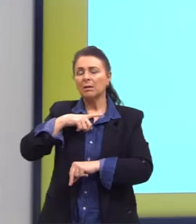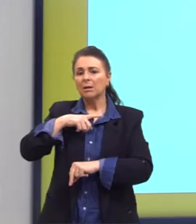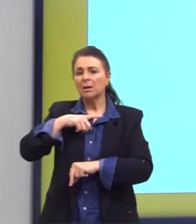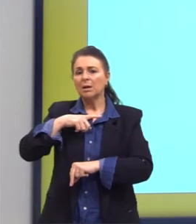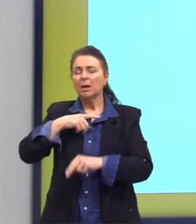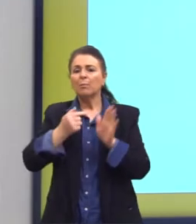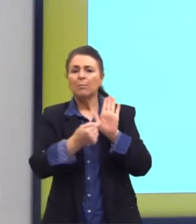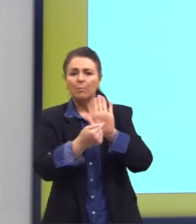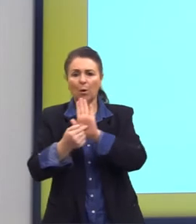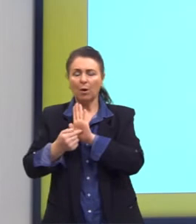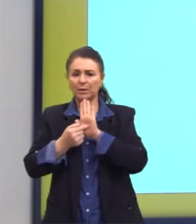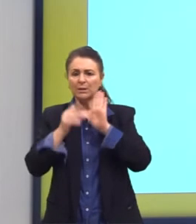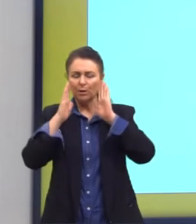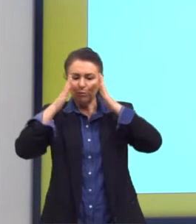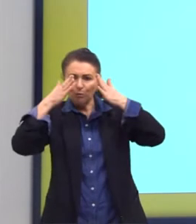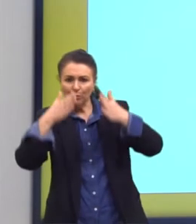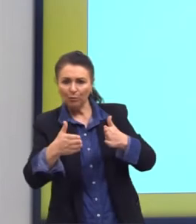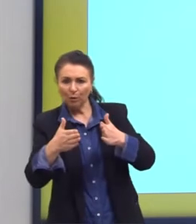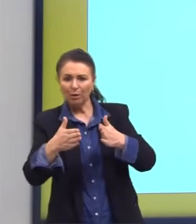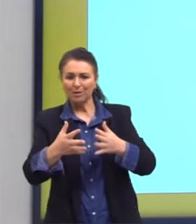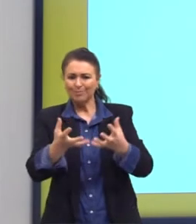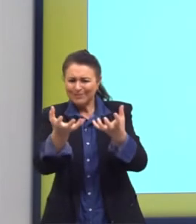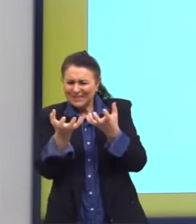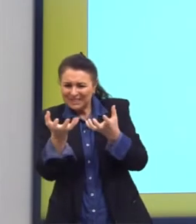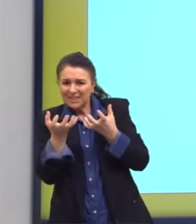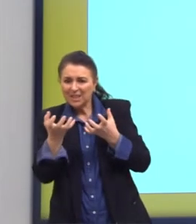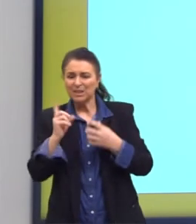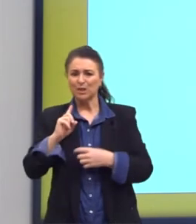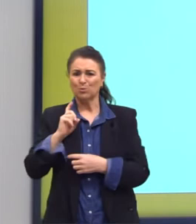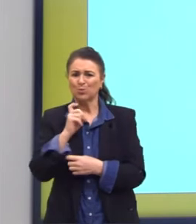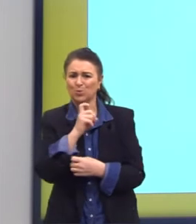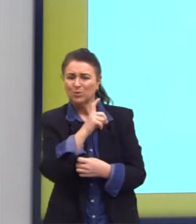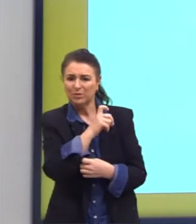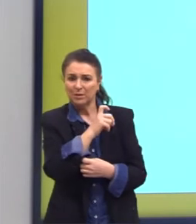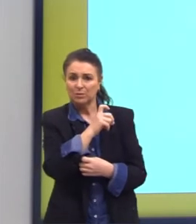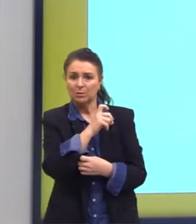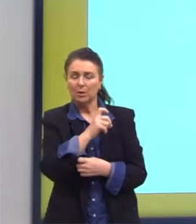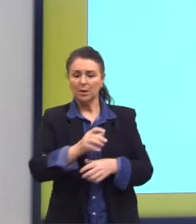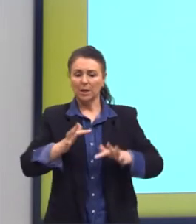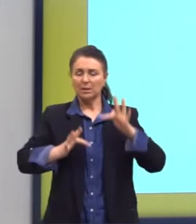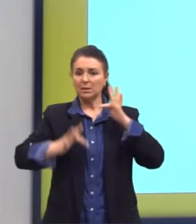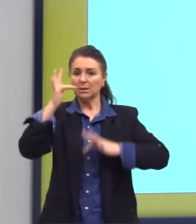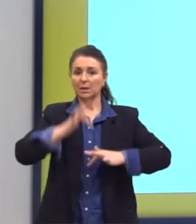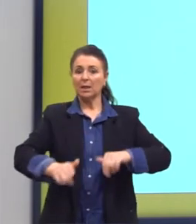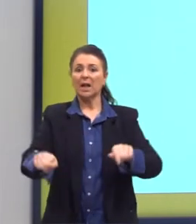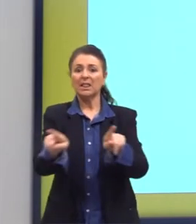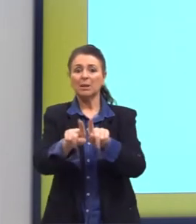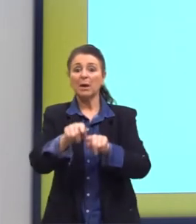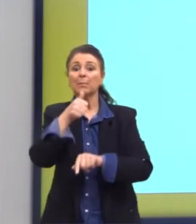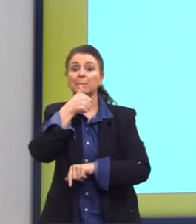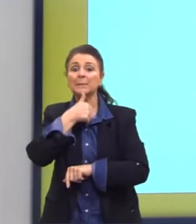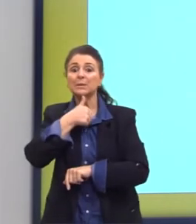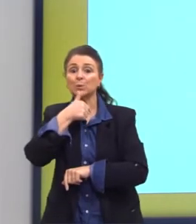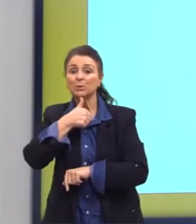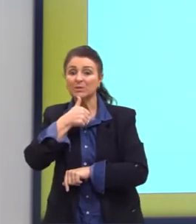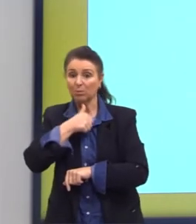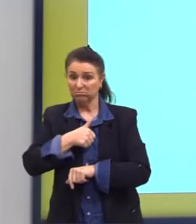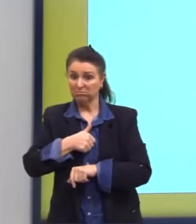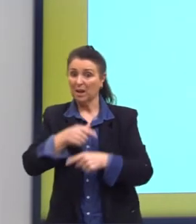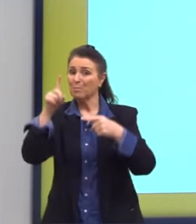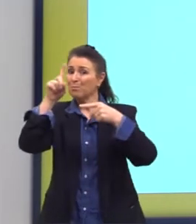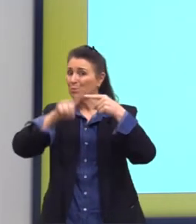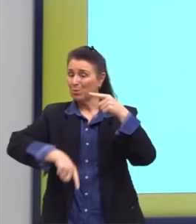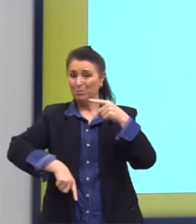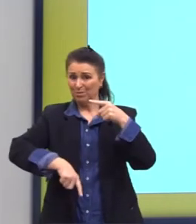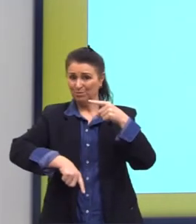enfatizando os desejos e vícios, e essa fisiologia. A menstruação, um tabu para a época, é descrito como